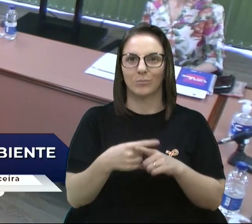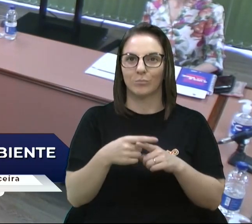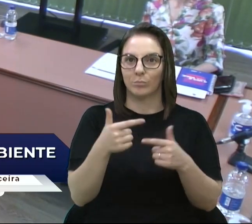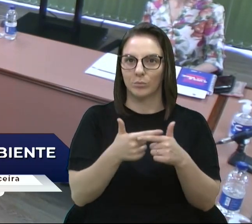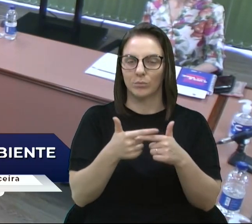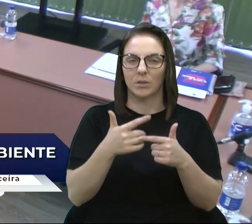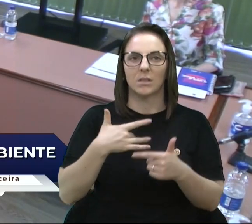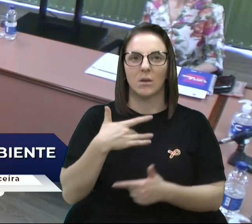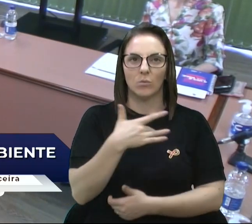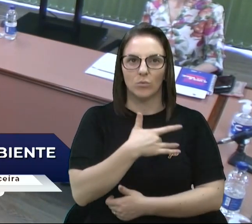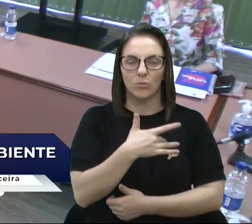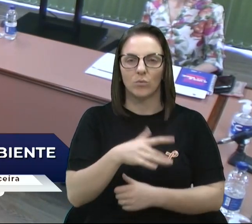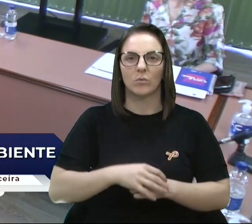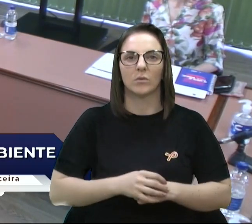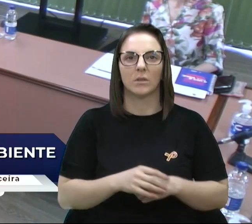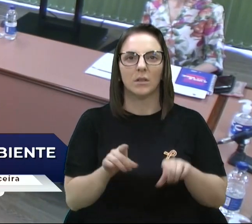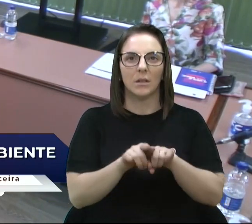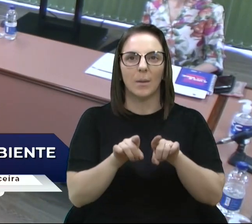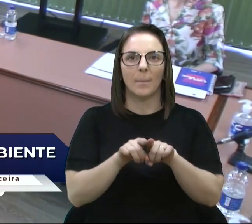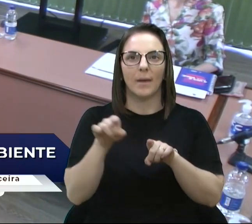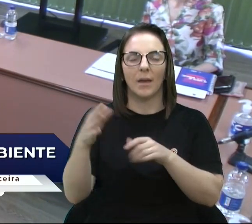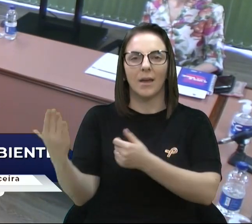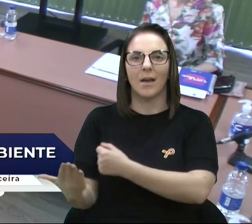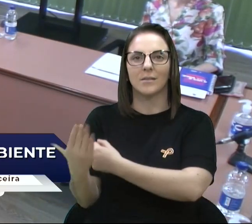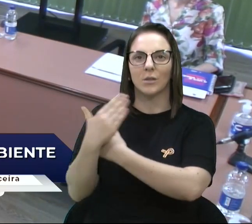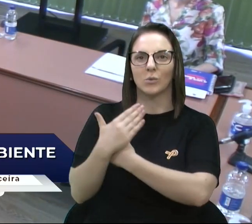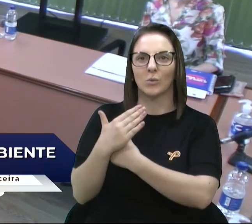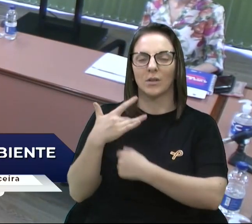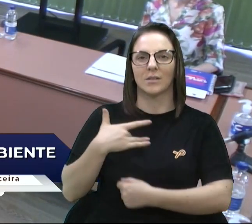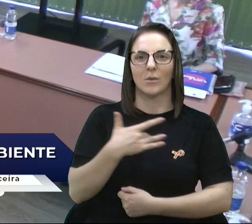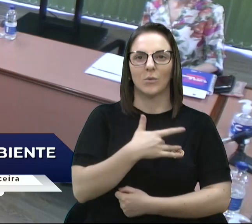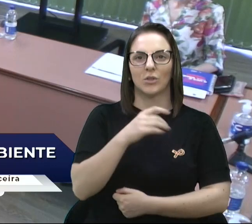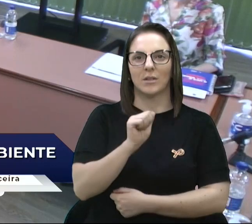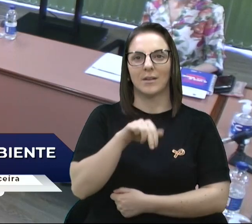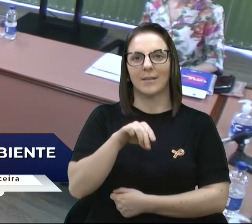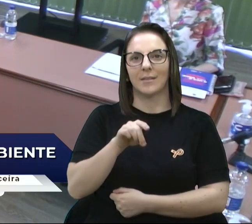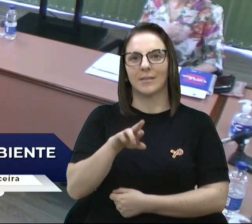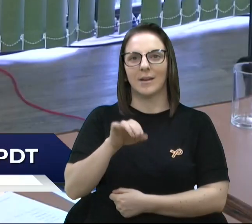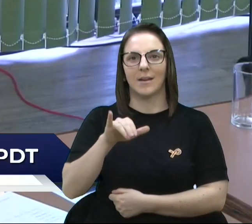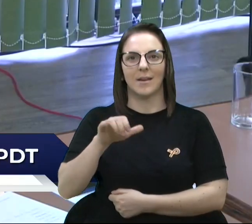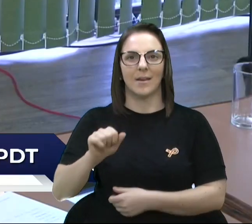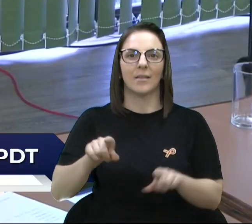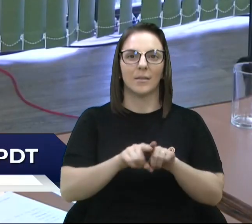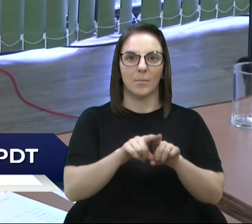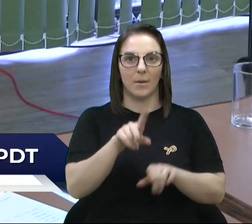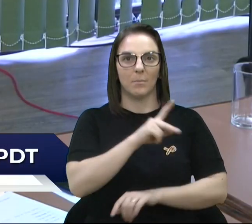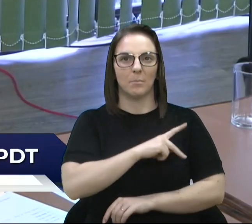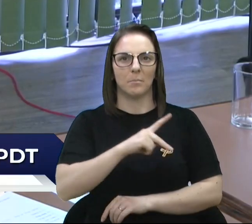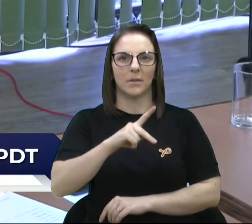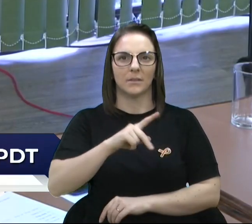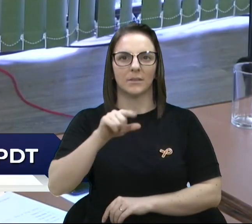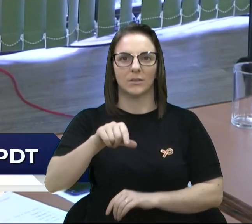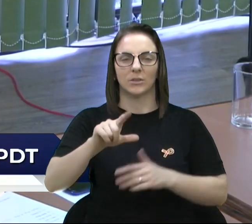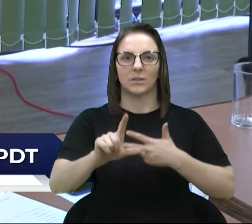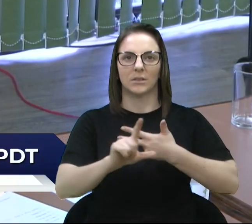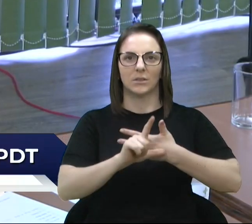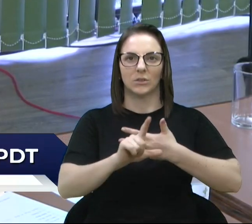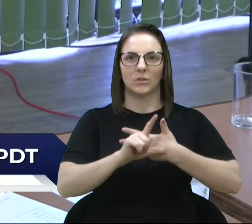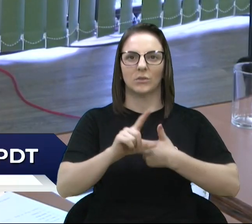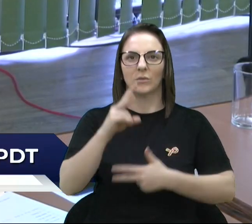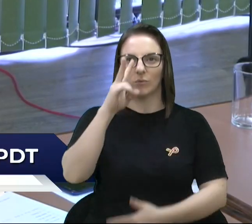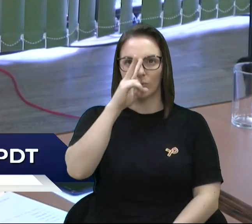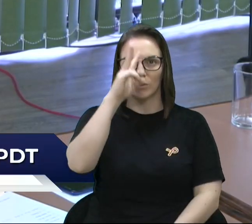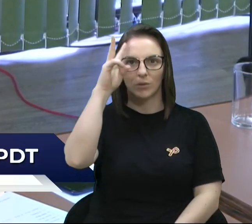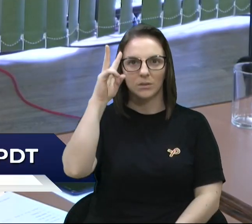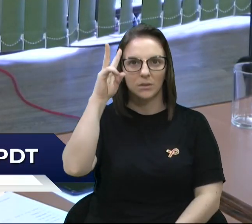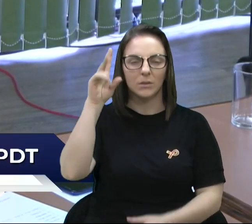saúde, a Andréia Bertin, presidente do Legislativo, pelo Sinuês. Também a